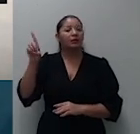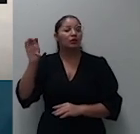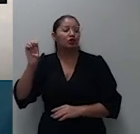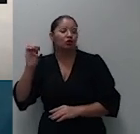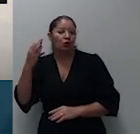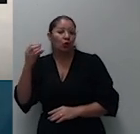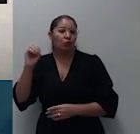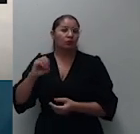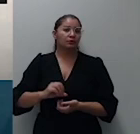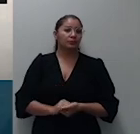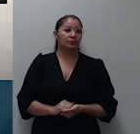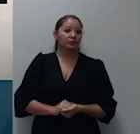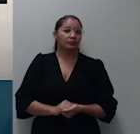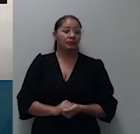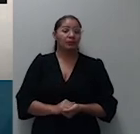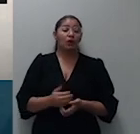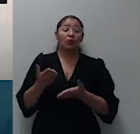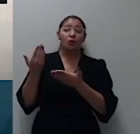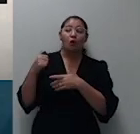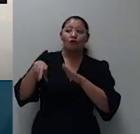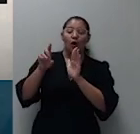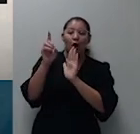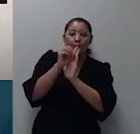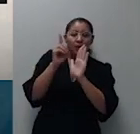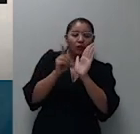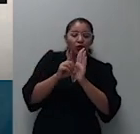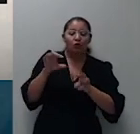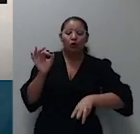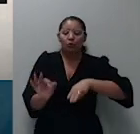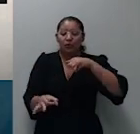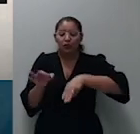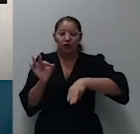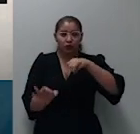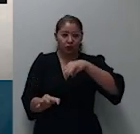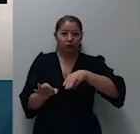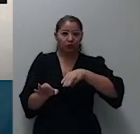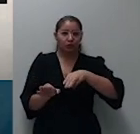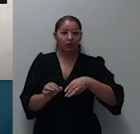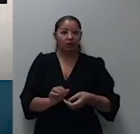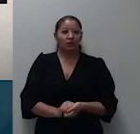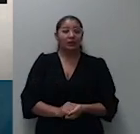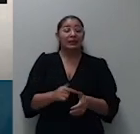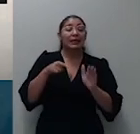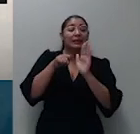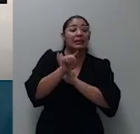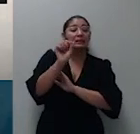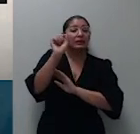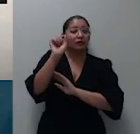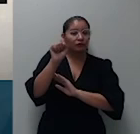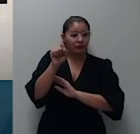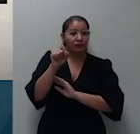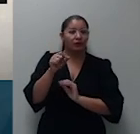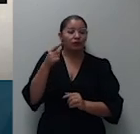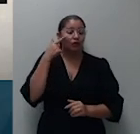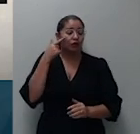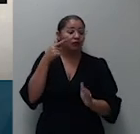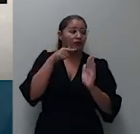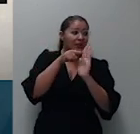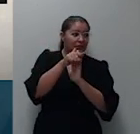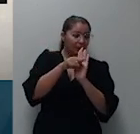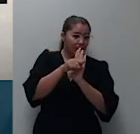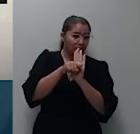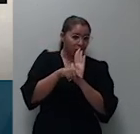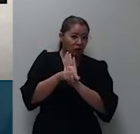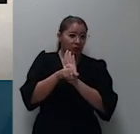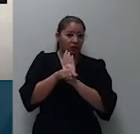conforme determinação do ministro do Peluso até que a questão fosse examinada no Supremo pelo rito